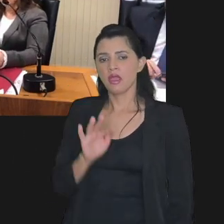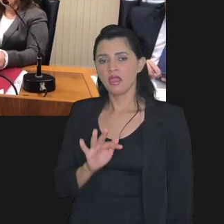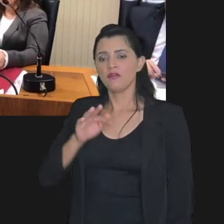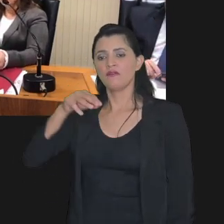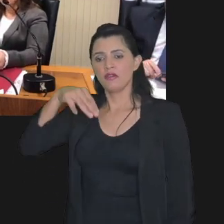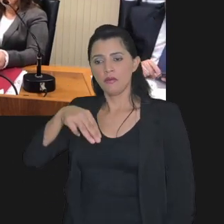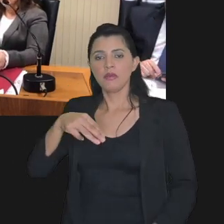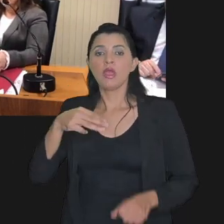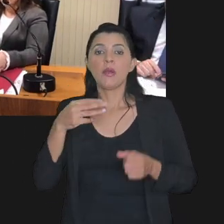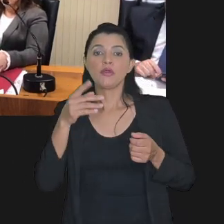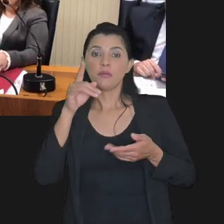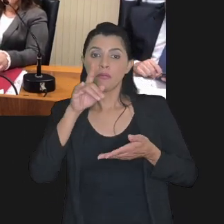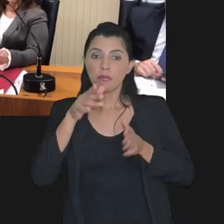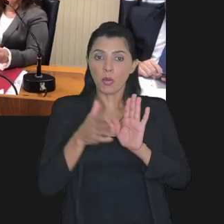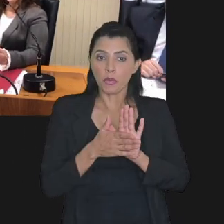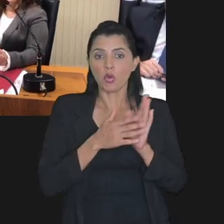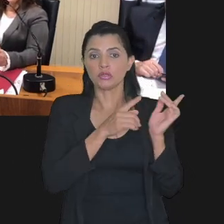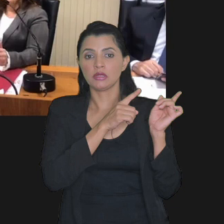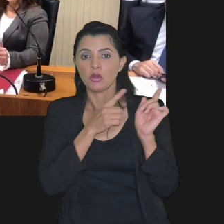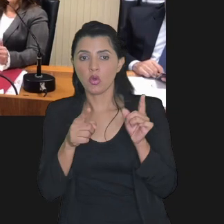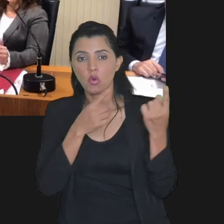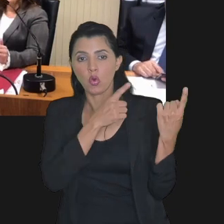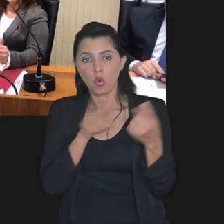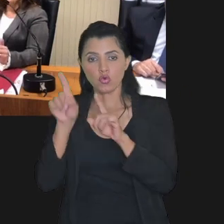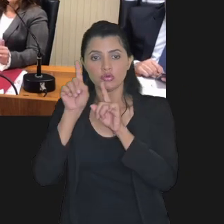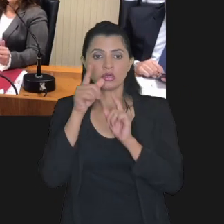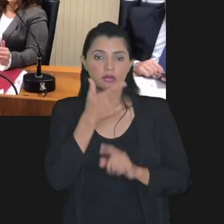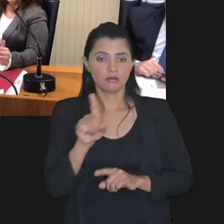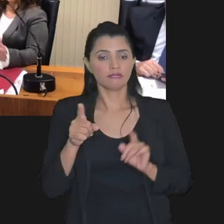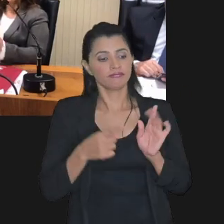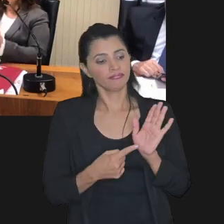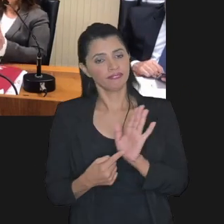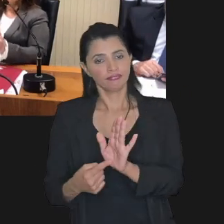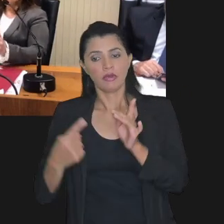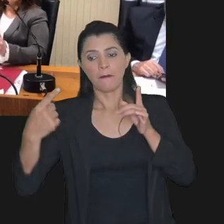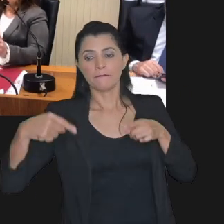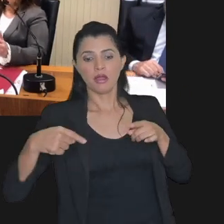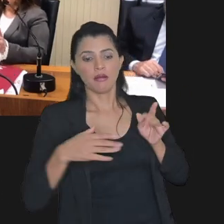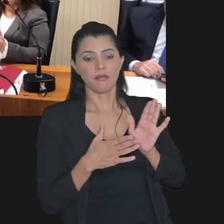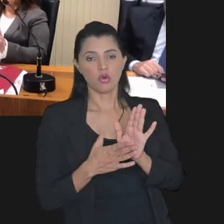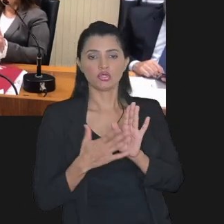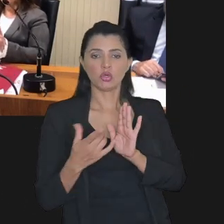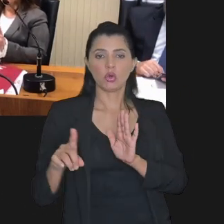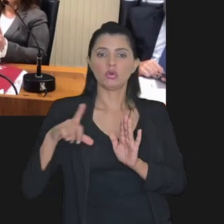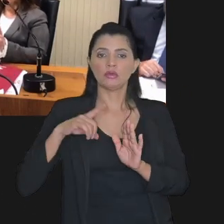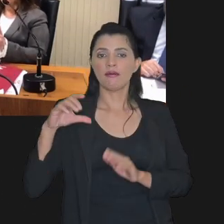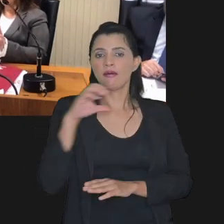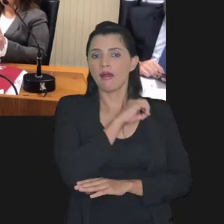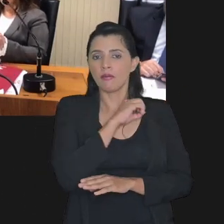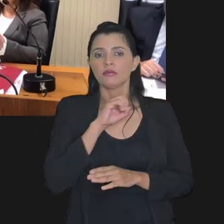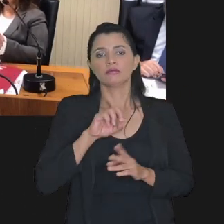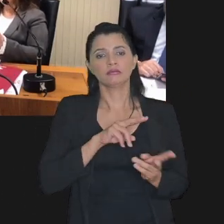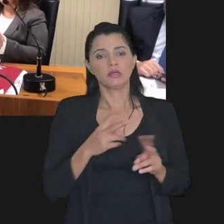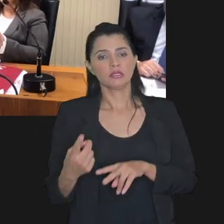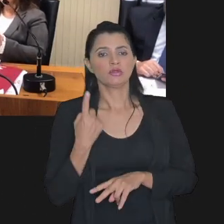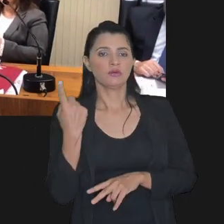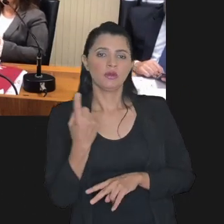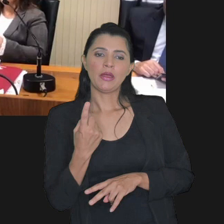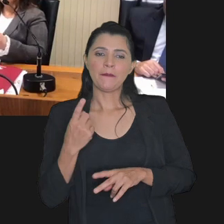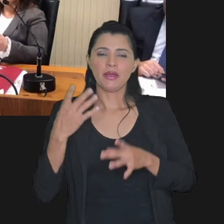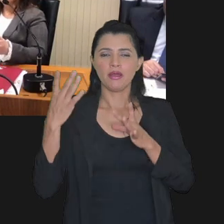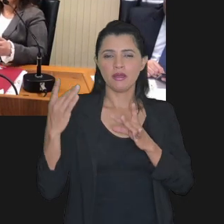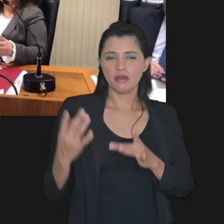contraproposta então vai ser um negócio mais rápido é uma transação individual mas não vai ser